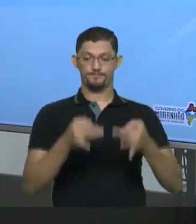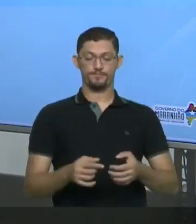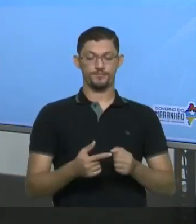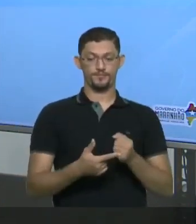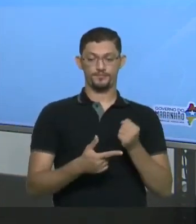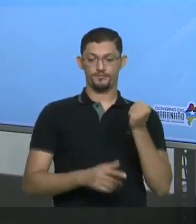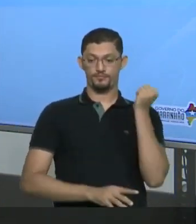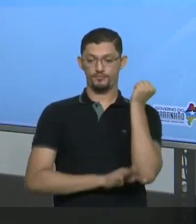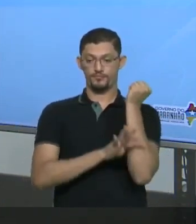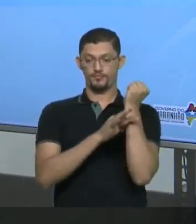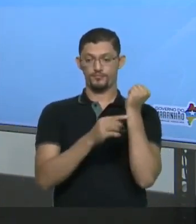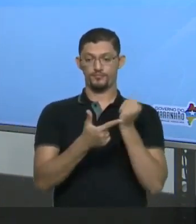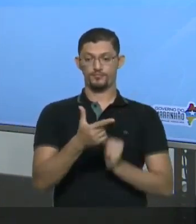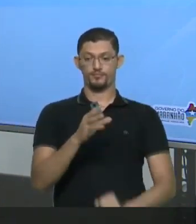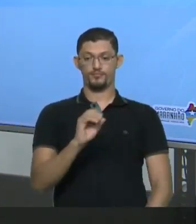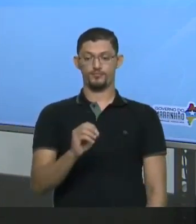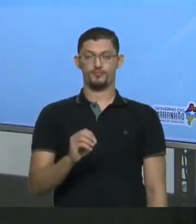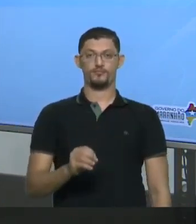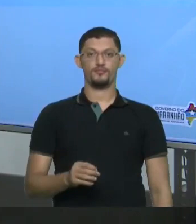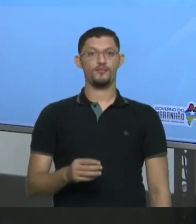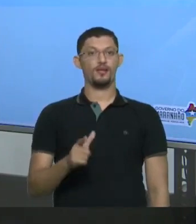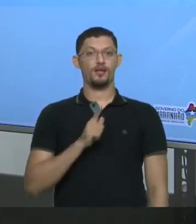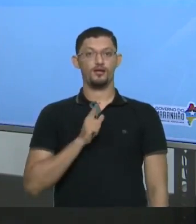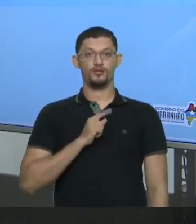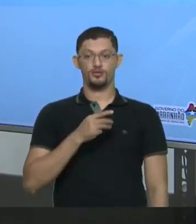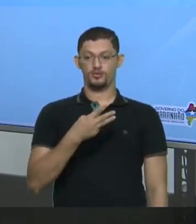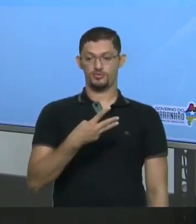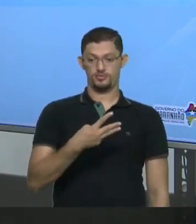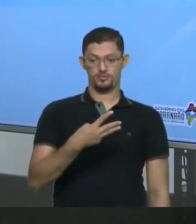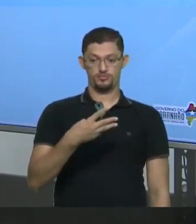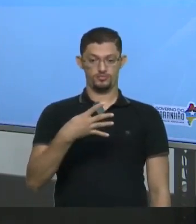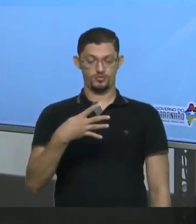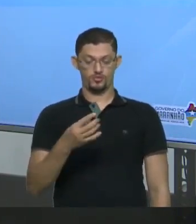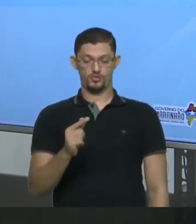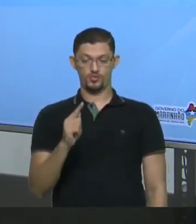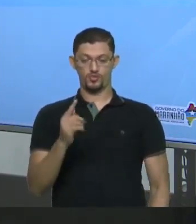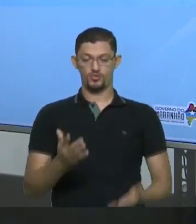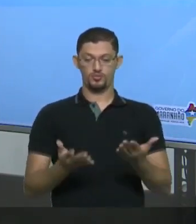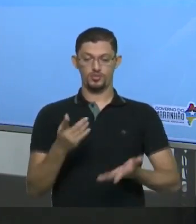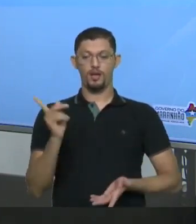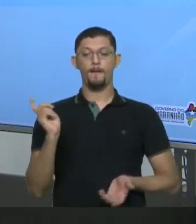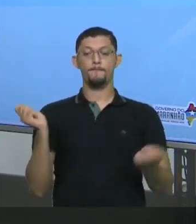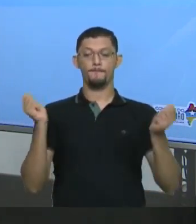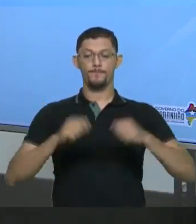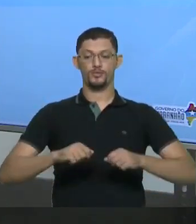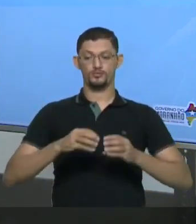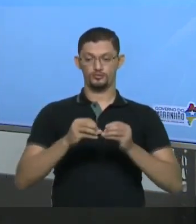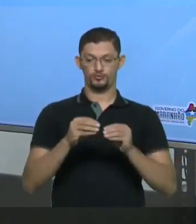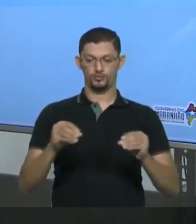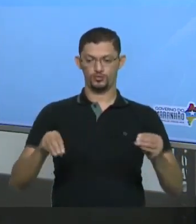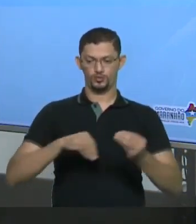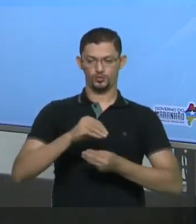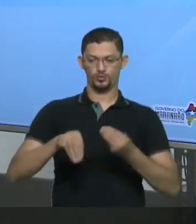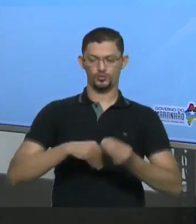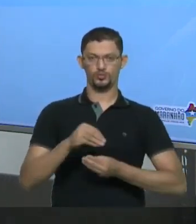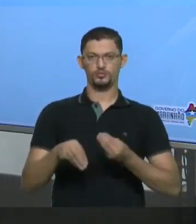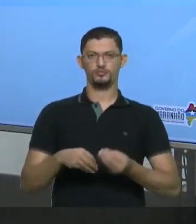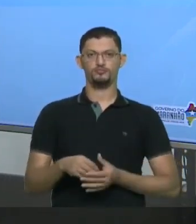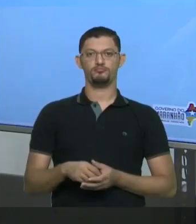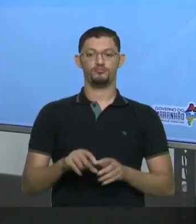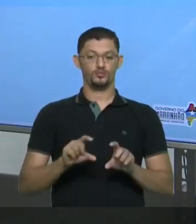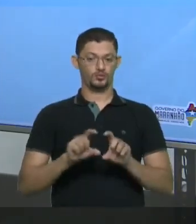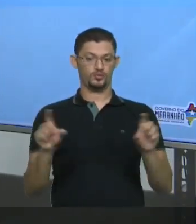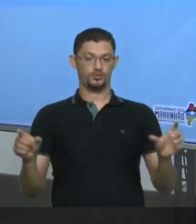graus Celsius Eu tenho 34 gramas Possíveis Dissolver Em 100 gramas De água Ou ele está me dando O coeficiente de